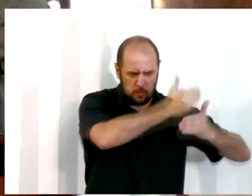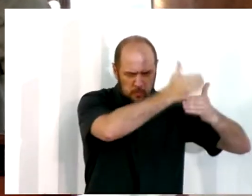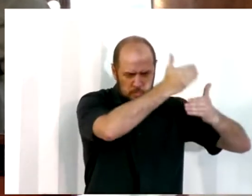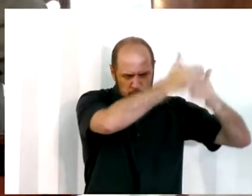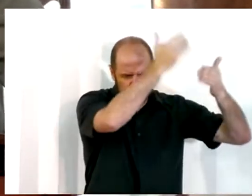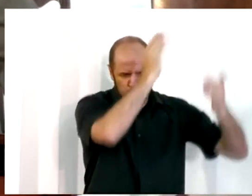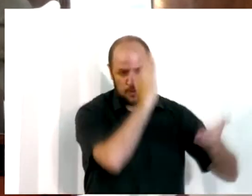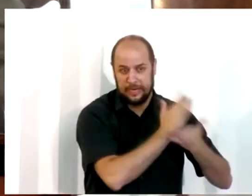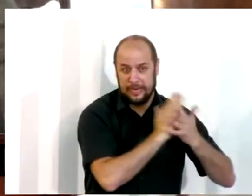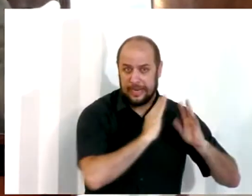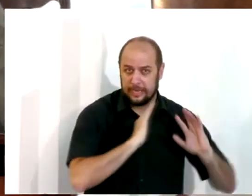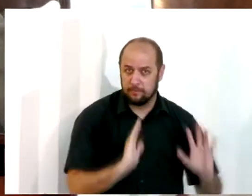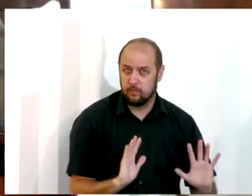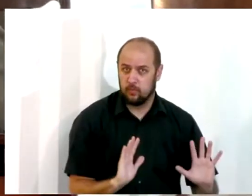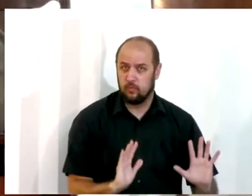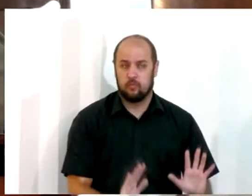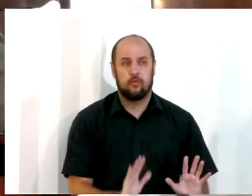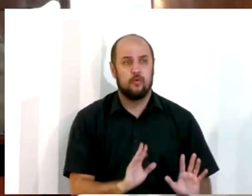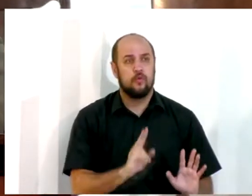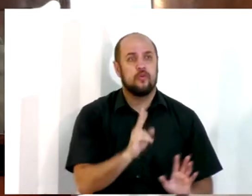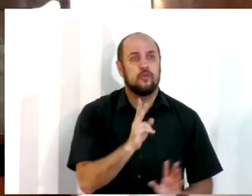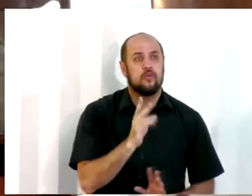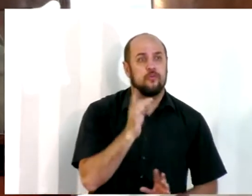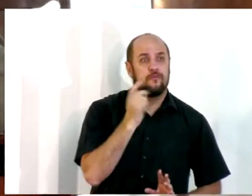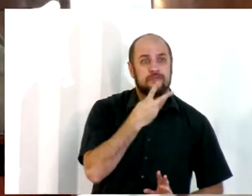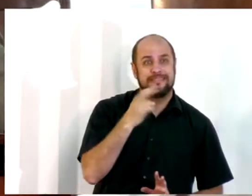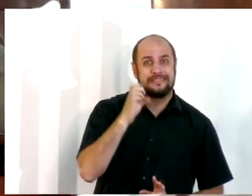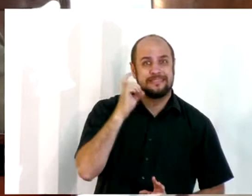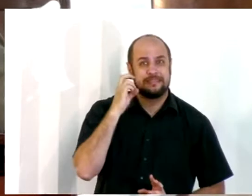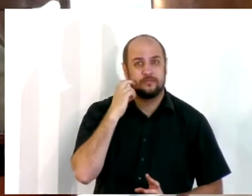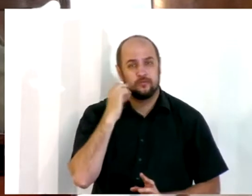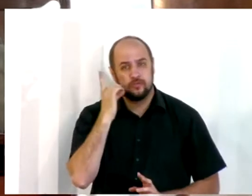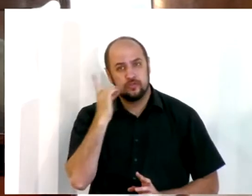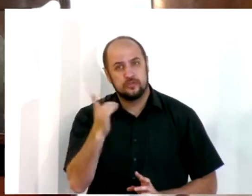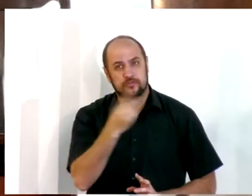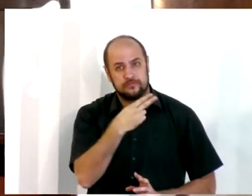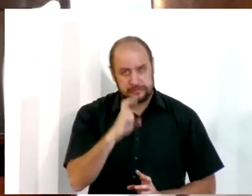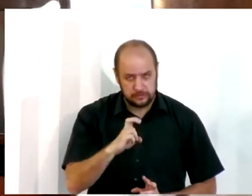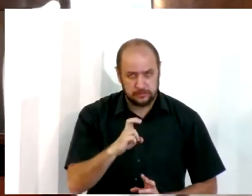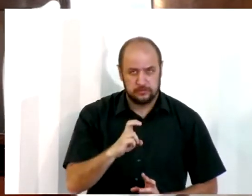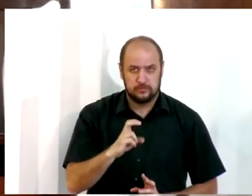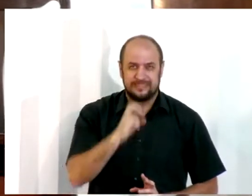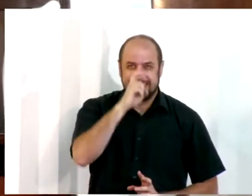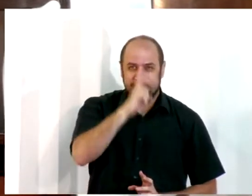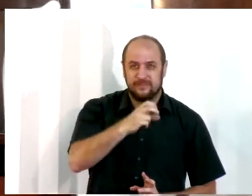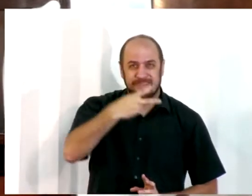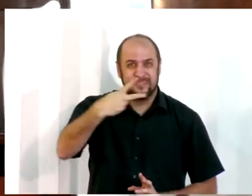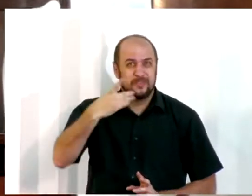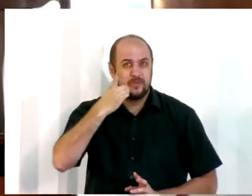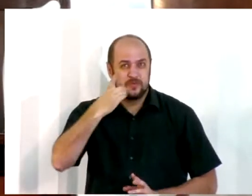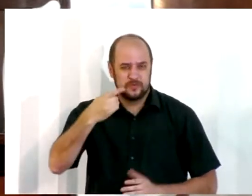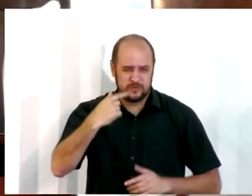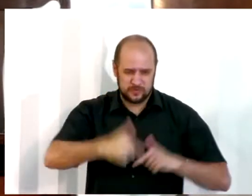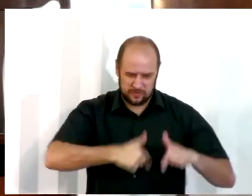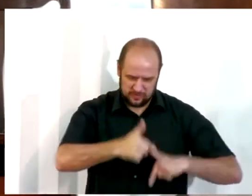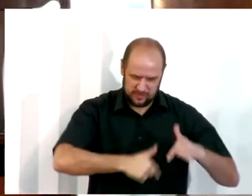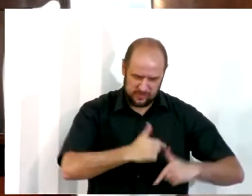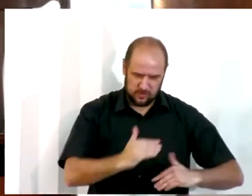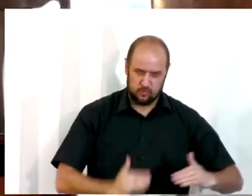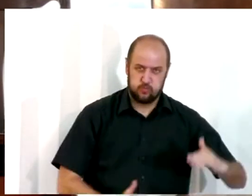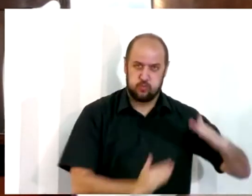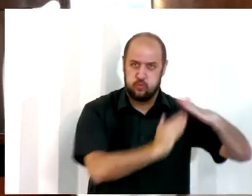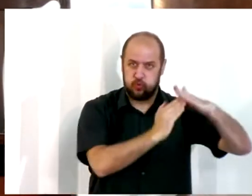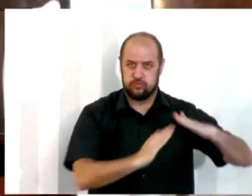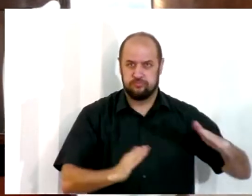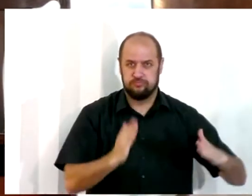25 dias do mês de Elu. Em 52 dias a obra foi concluída. Isso é algo que nós